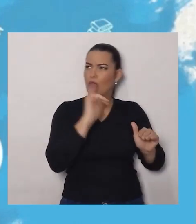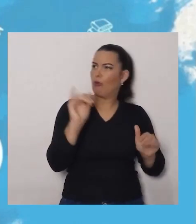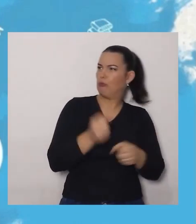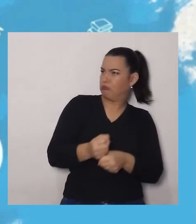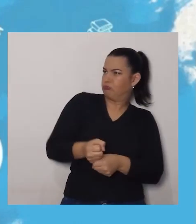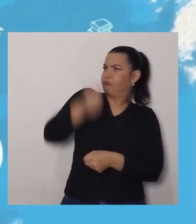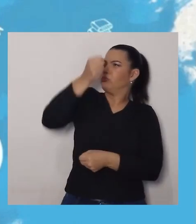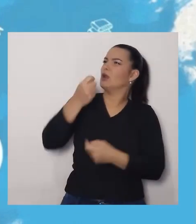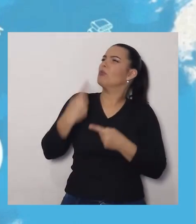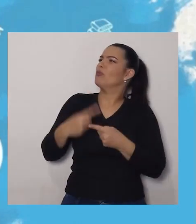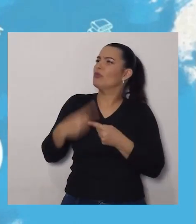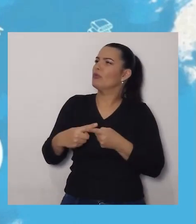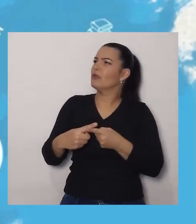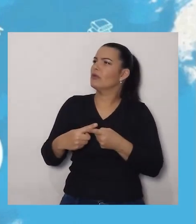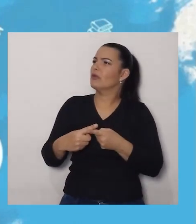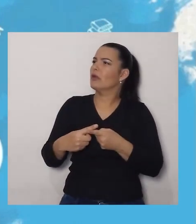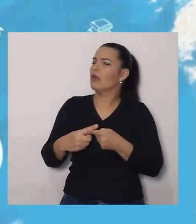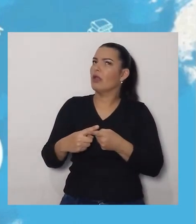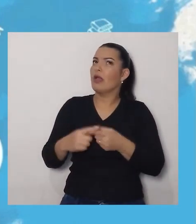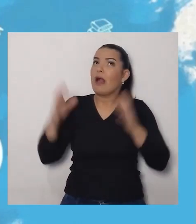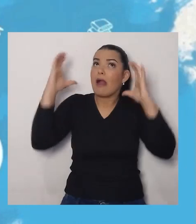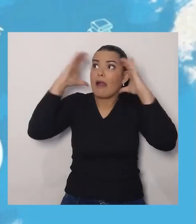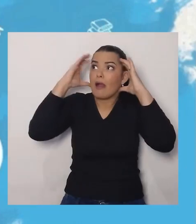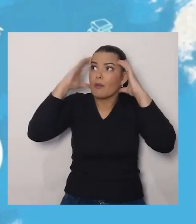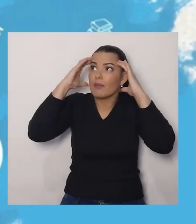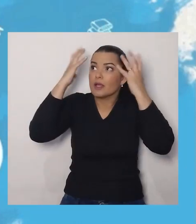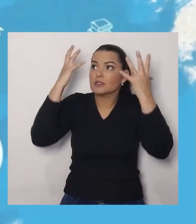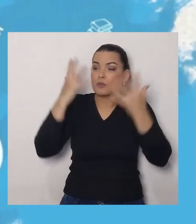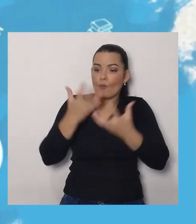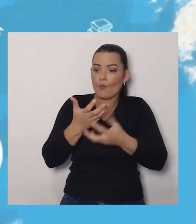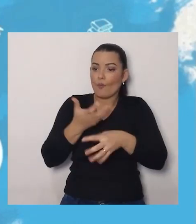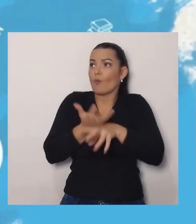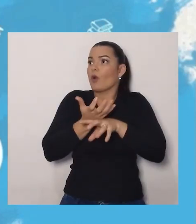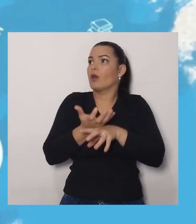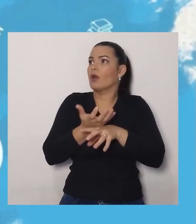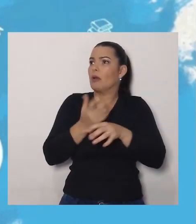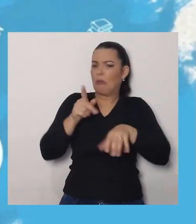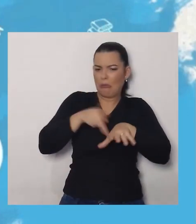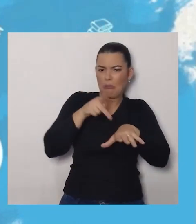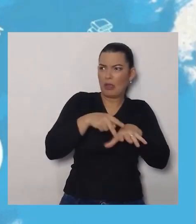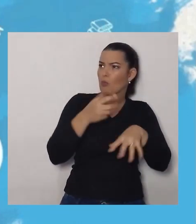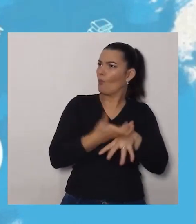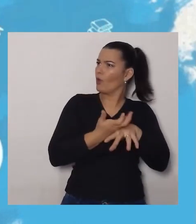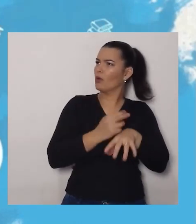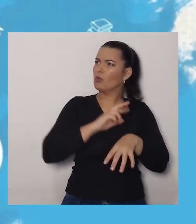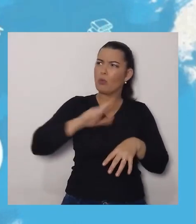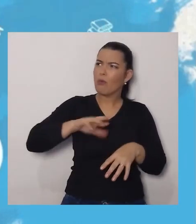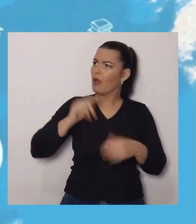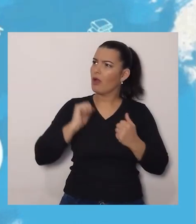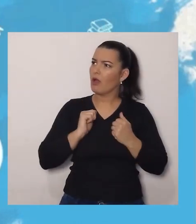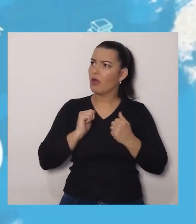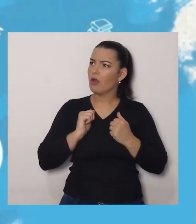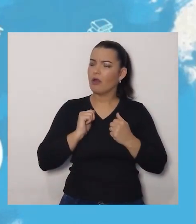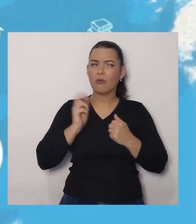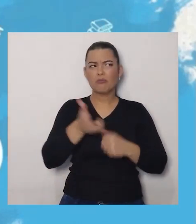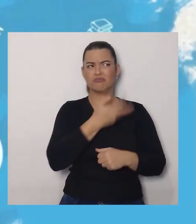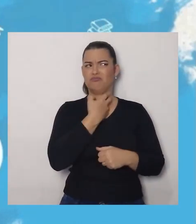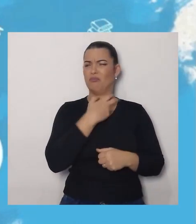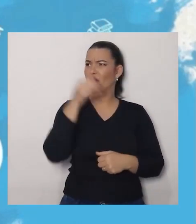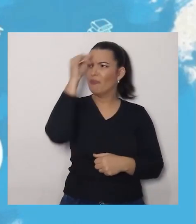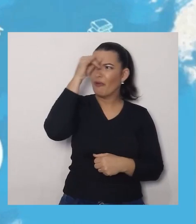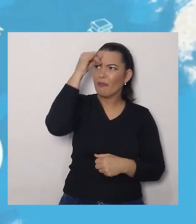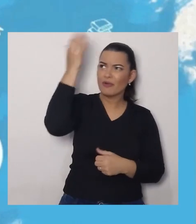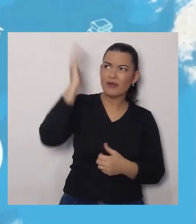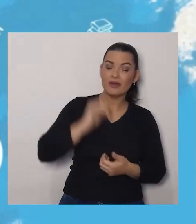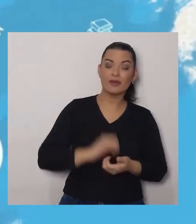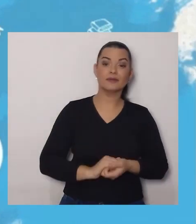guarda-chuva é para manter a cabeça seca e não os pés. Que morcego bobo! O